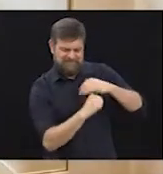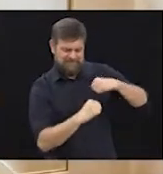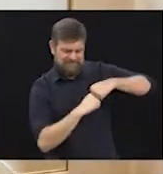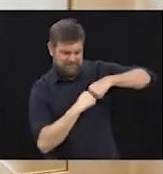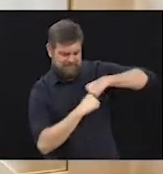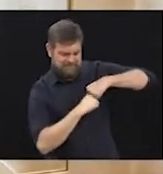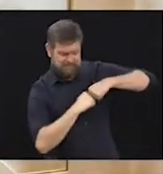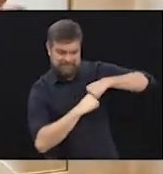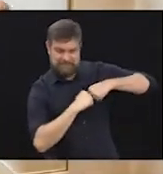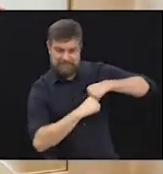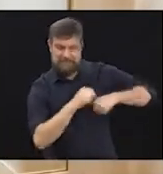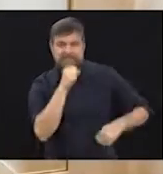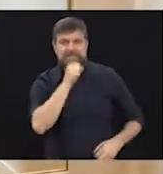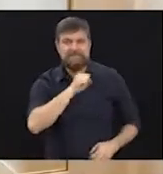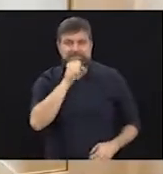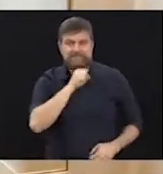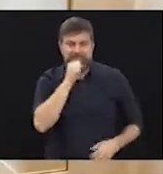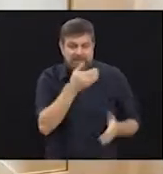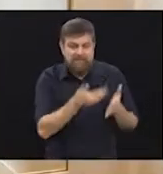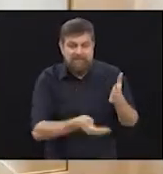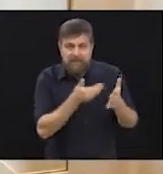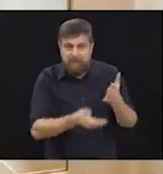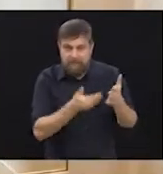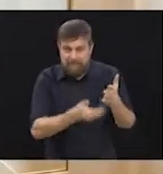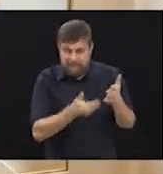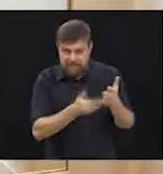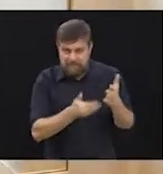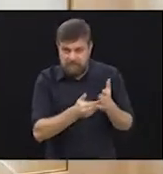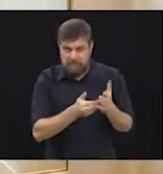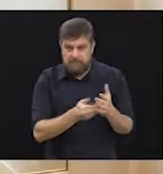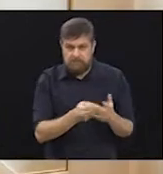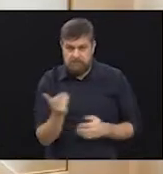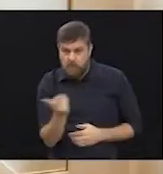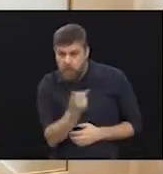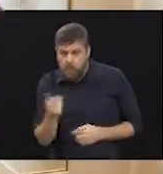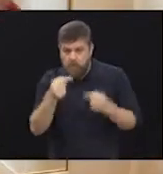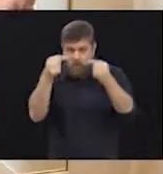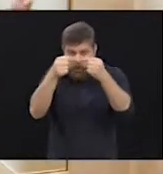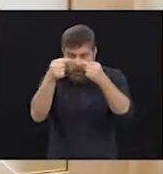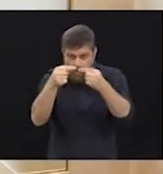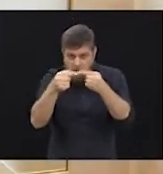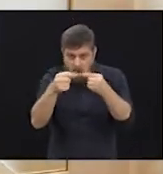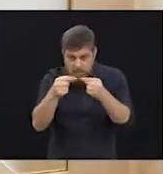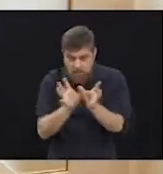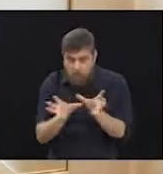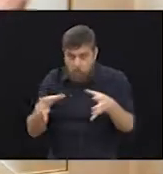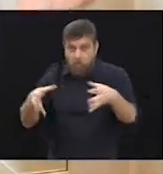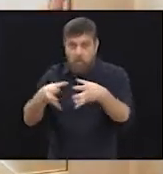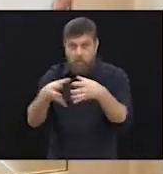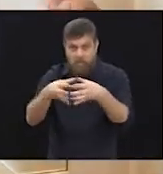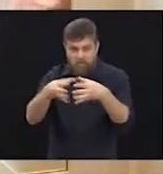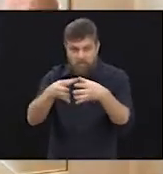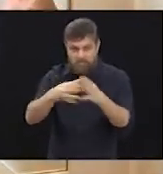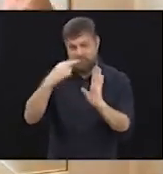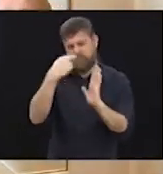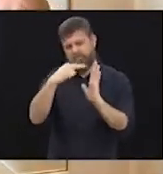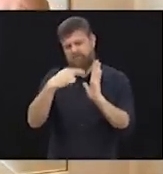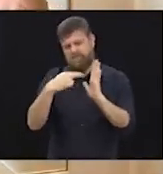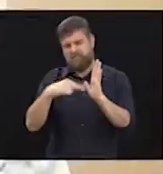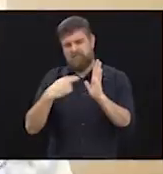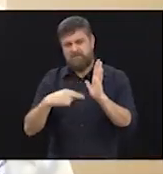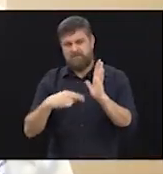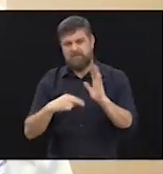parte de um outro grupo, maior ainda, que seria o